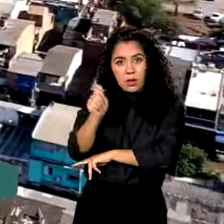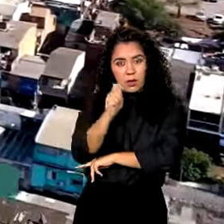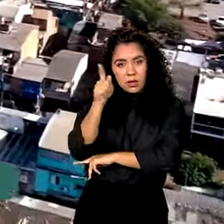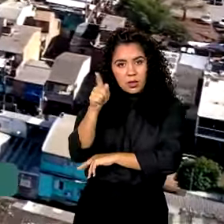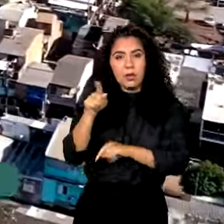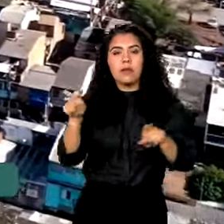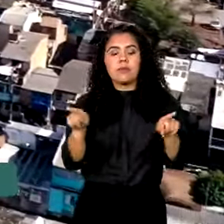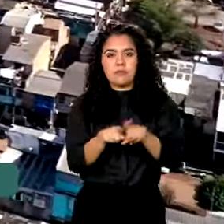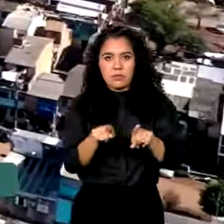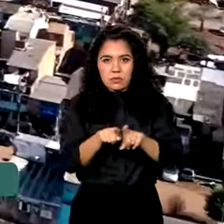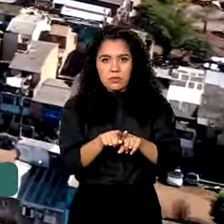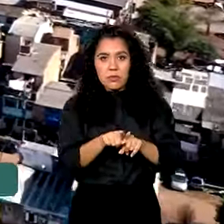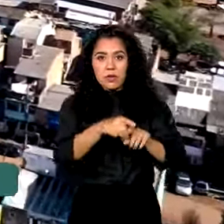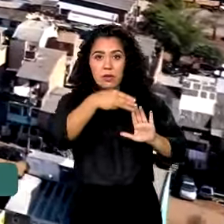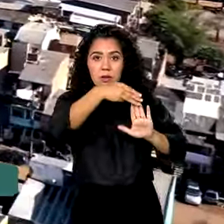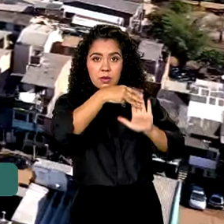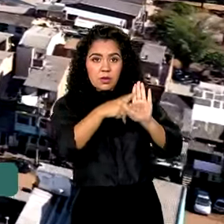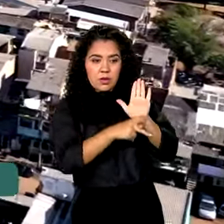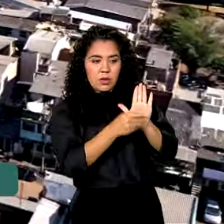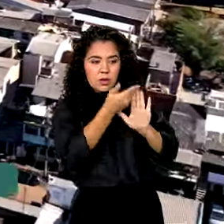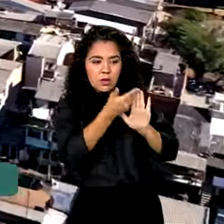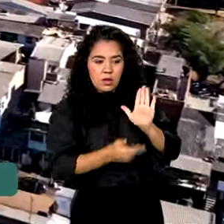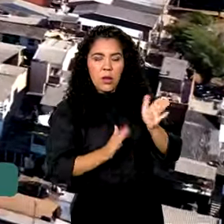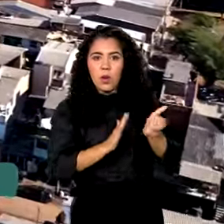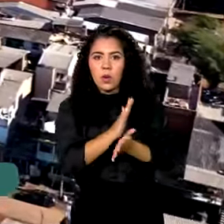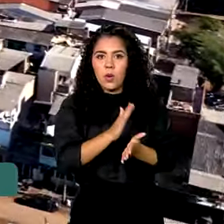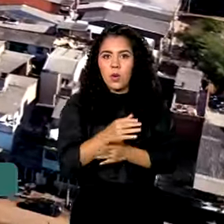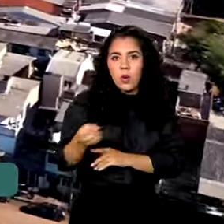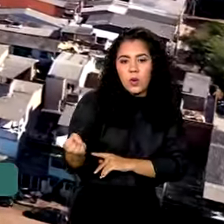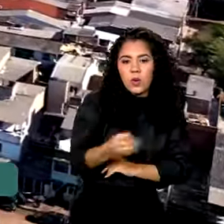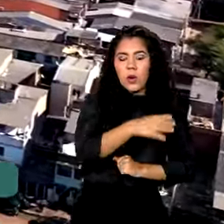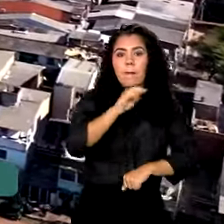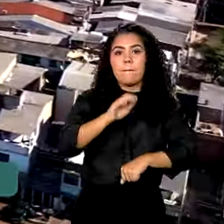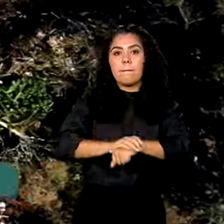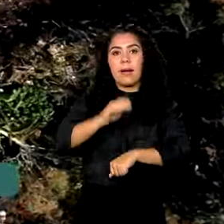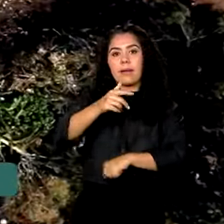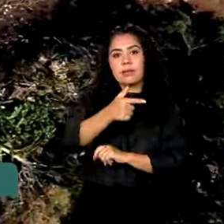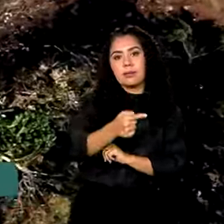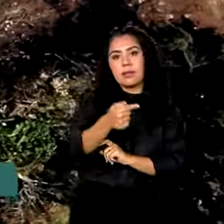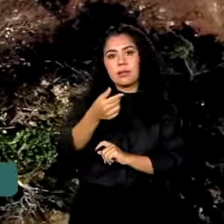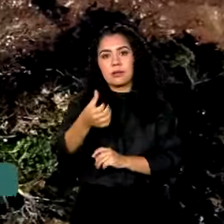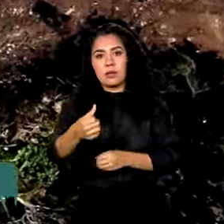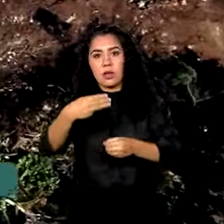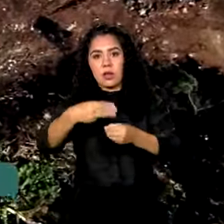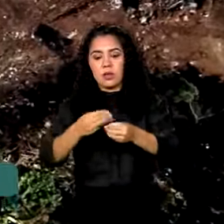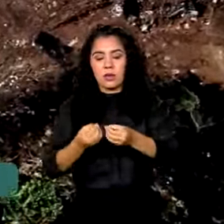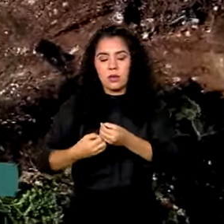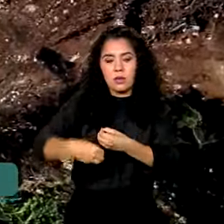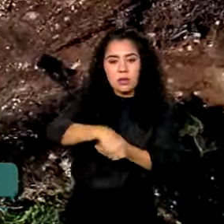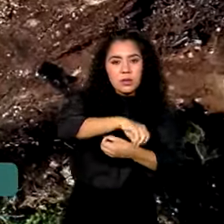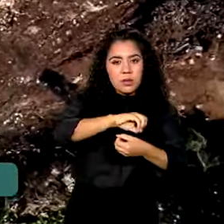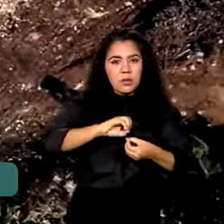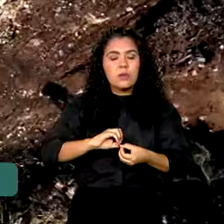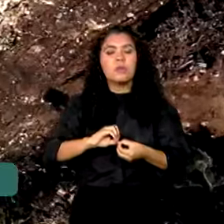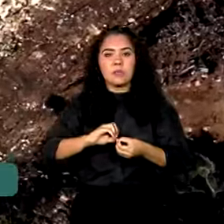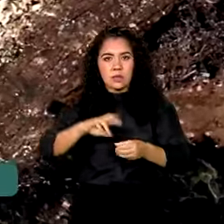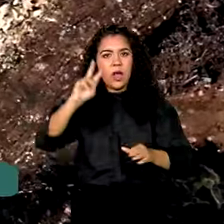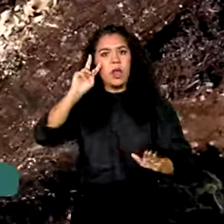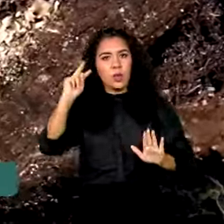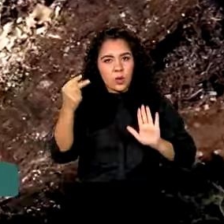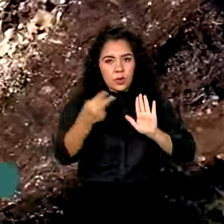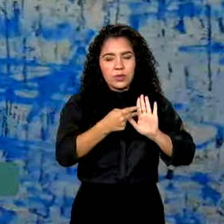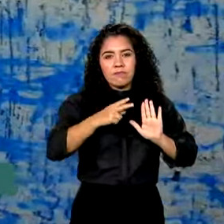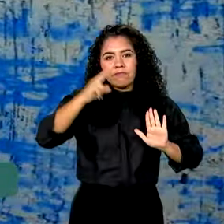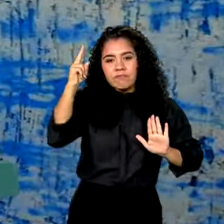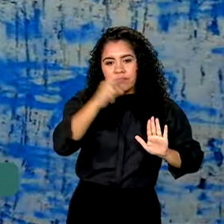publicação de uma nova medida provisória, mais 76 municípios tiveram a situação de emergência reconhecida pelo governo